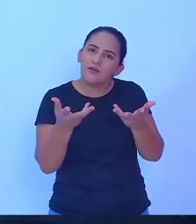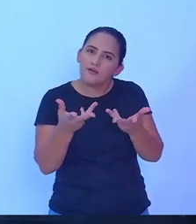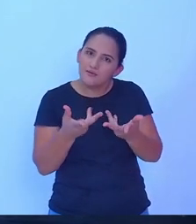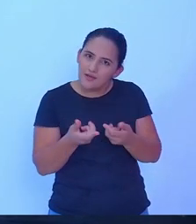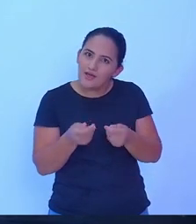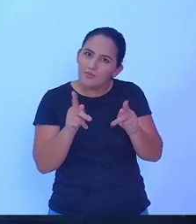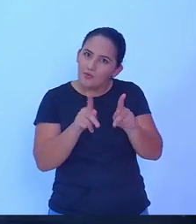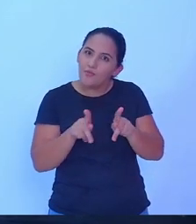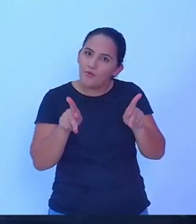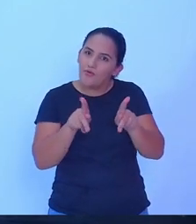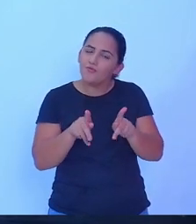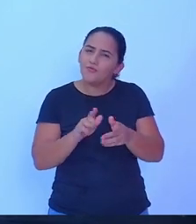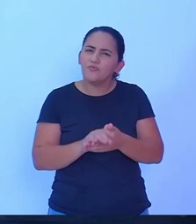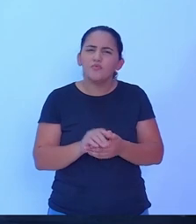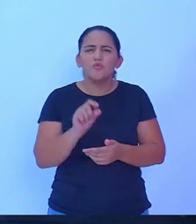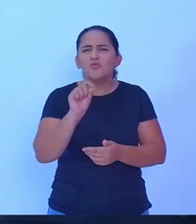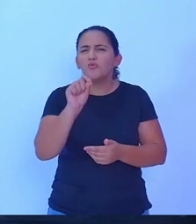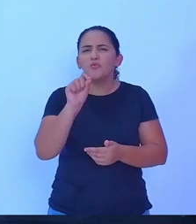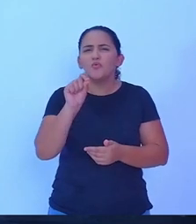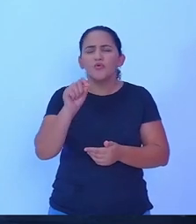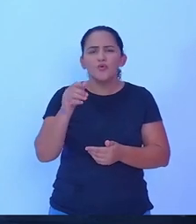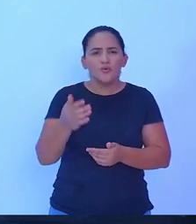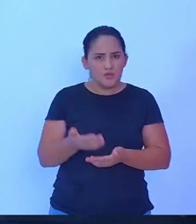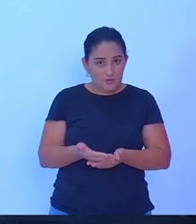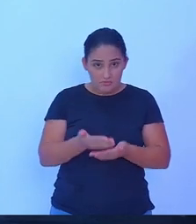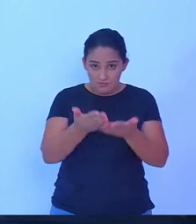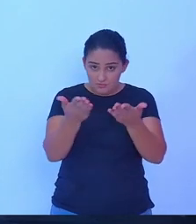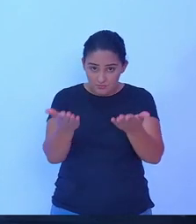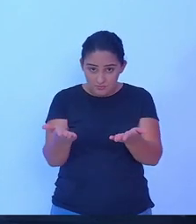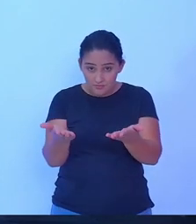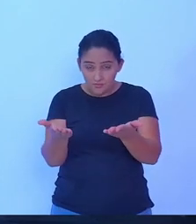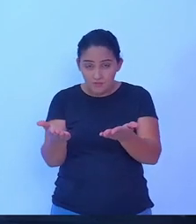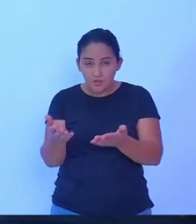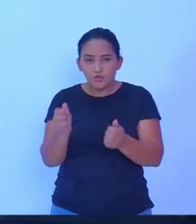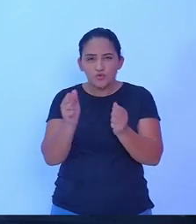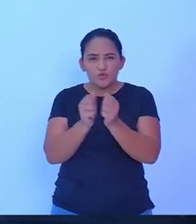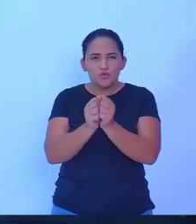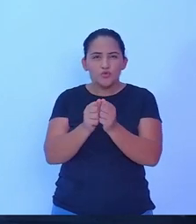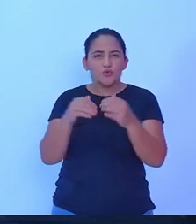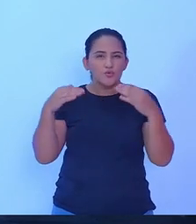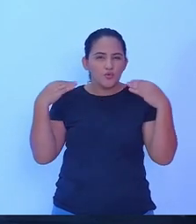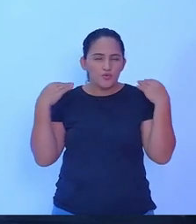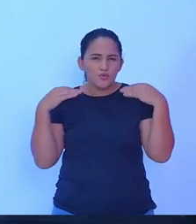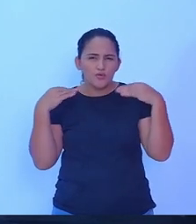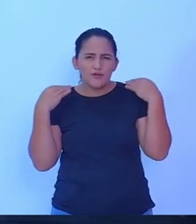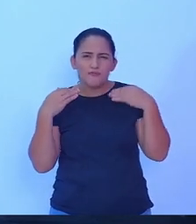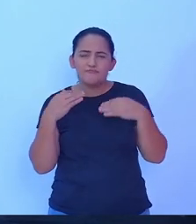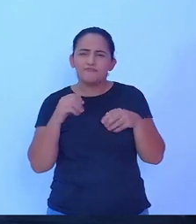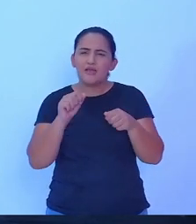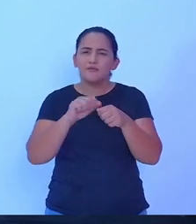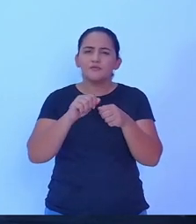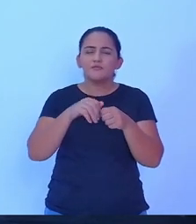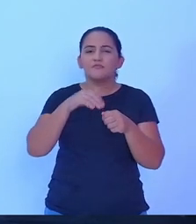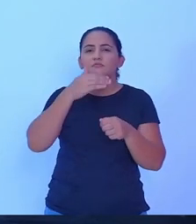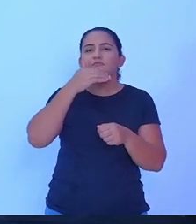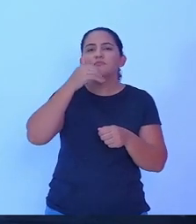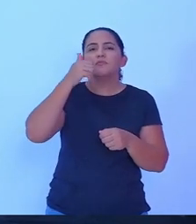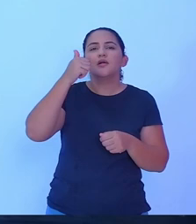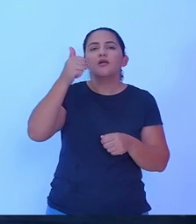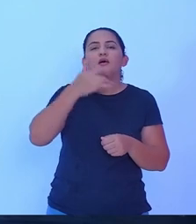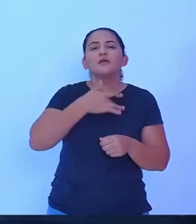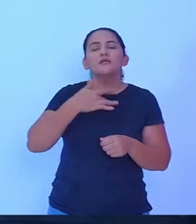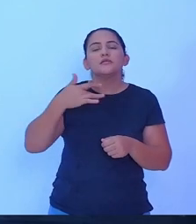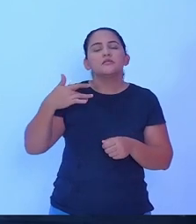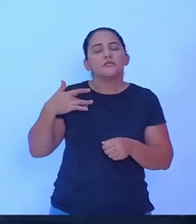que o senhor junto com a sua candidata sendo eleito faria para melhorar a saúde pública do nosso